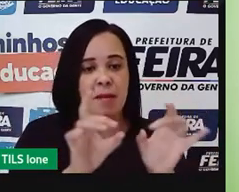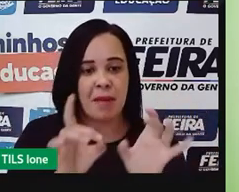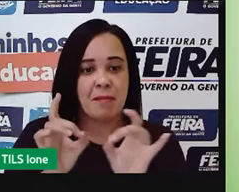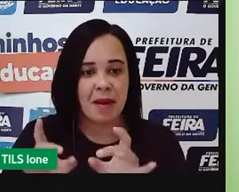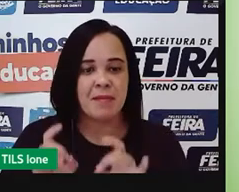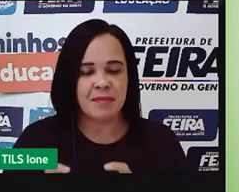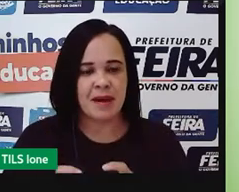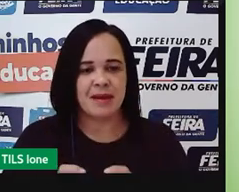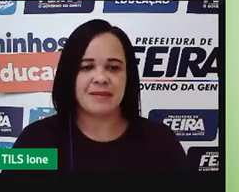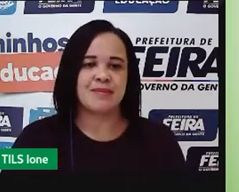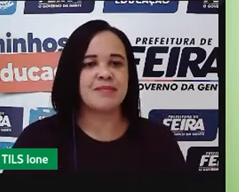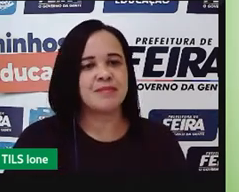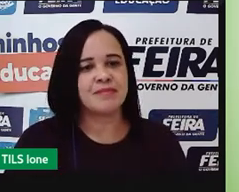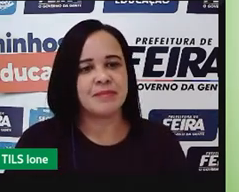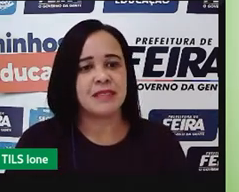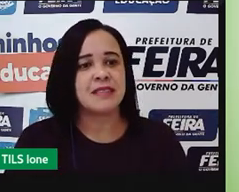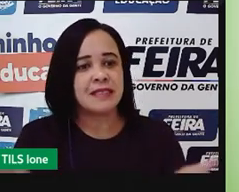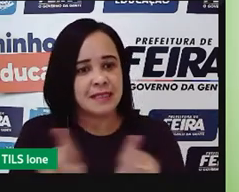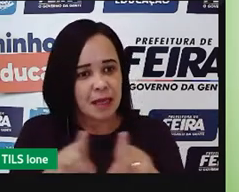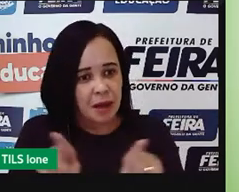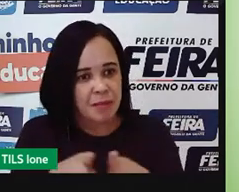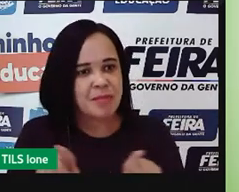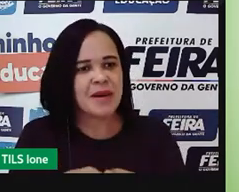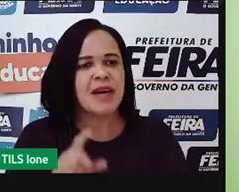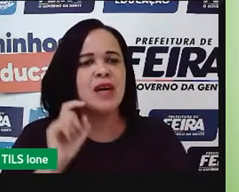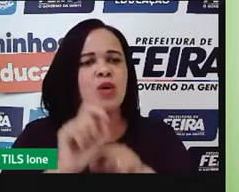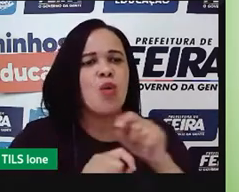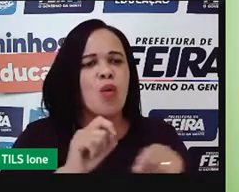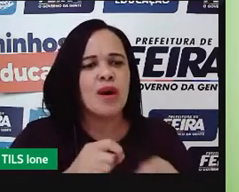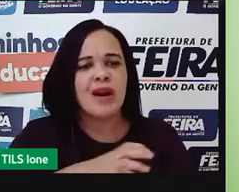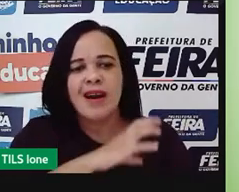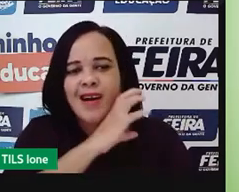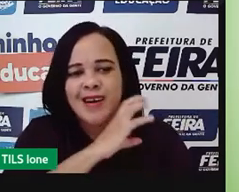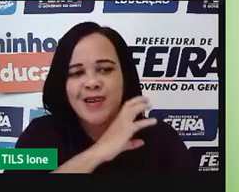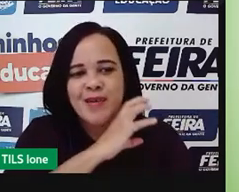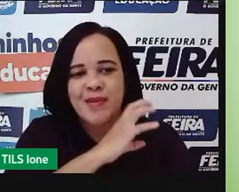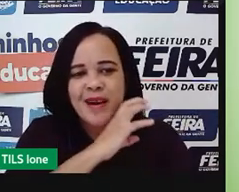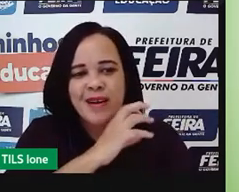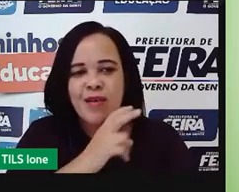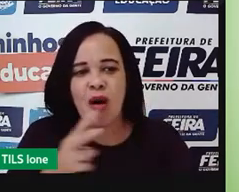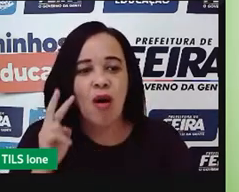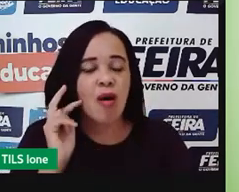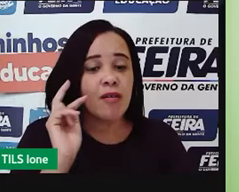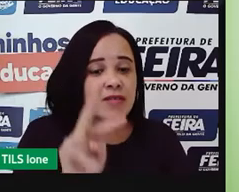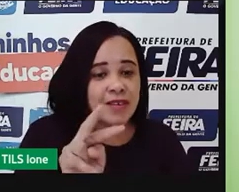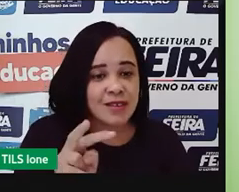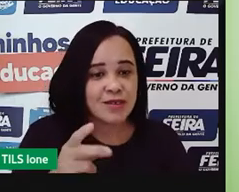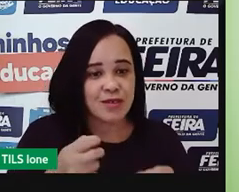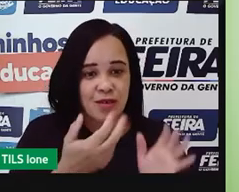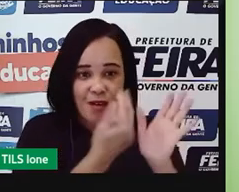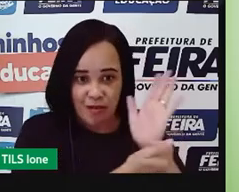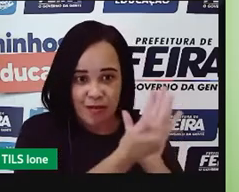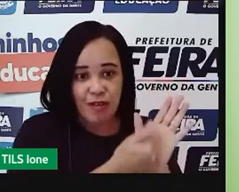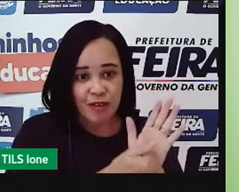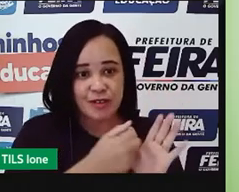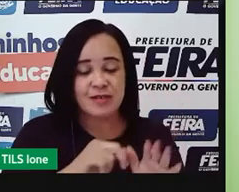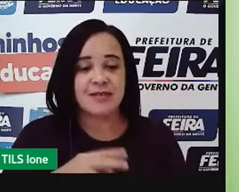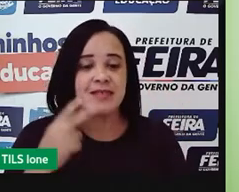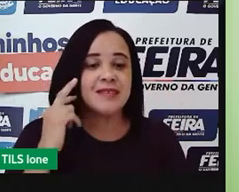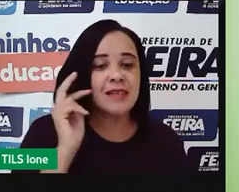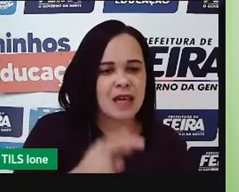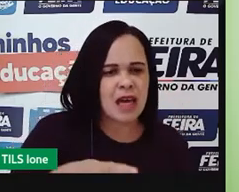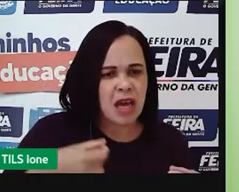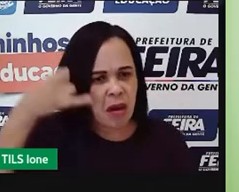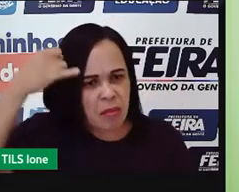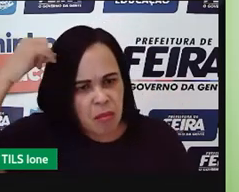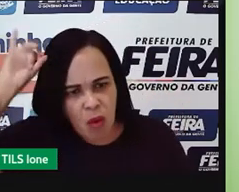humana, e também a atração animal, como você está vendo aqui, né, na outra imagem, para arar a terra, ainda usa ali, o gado,